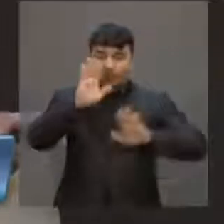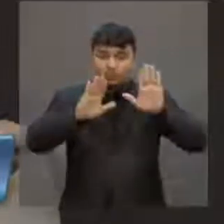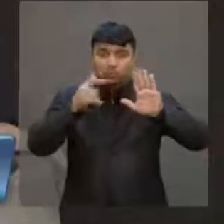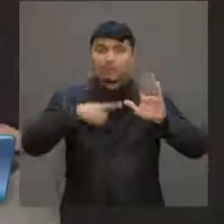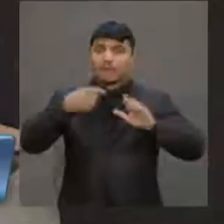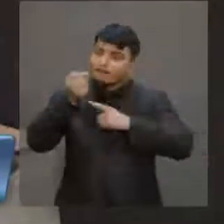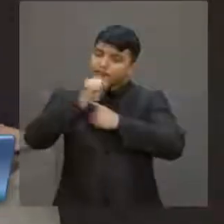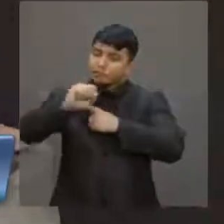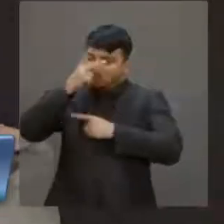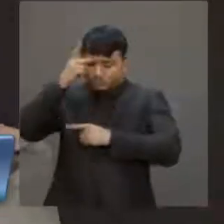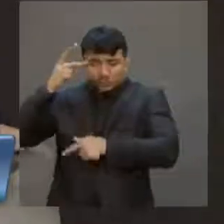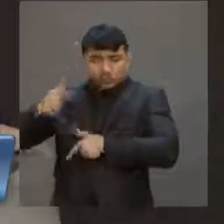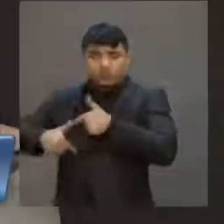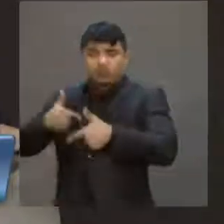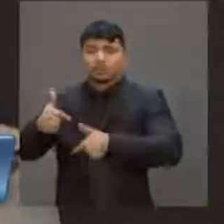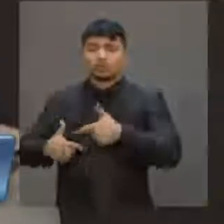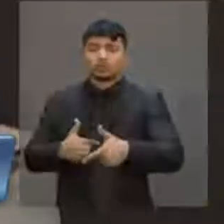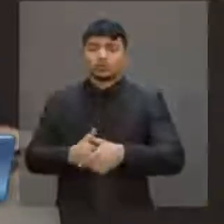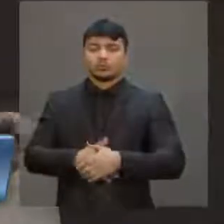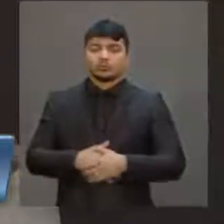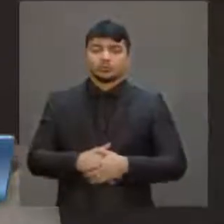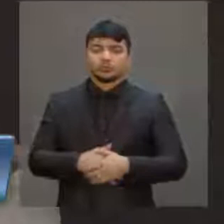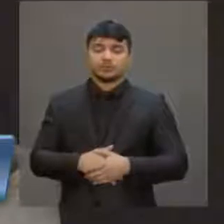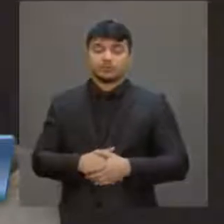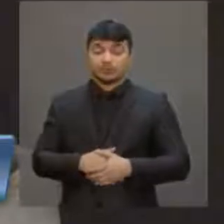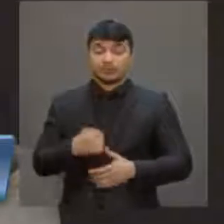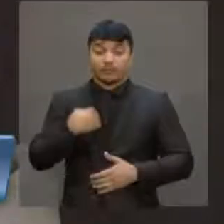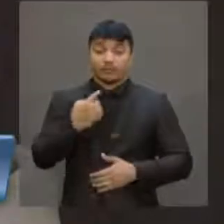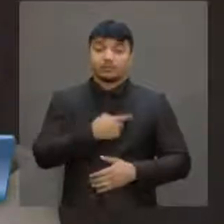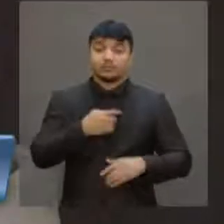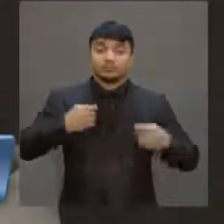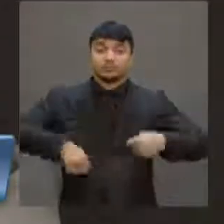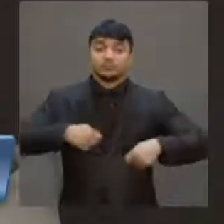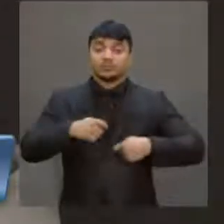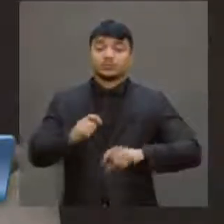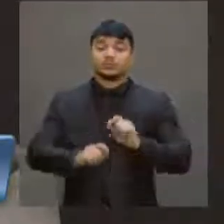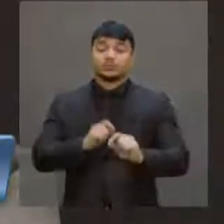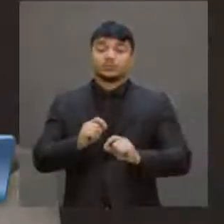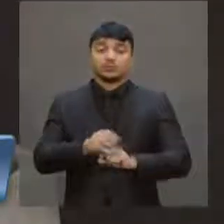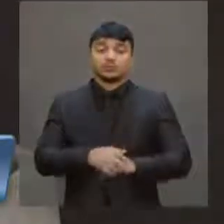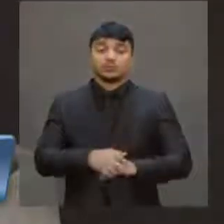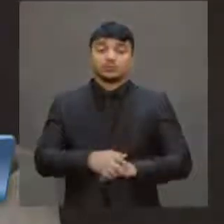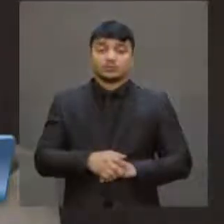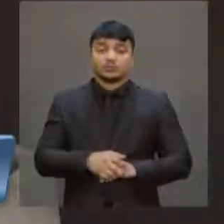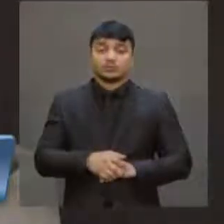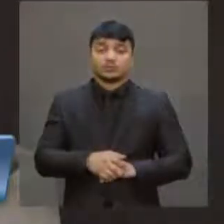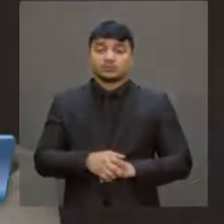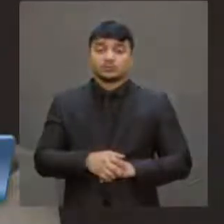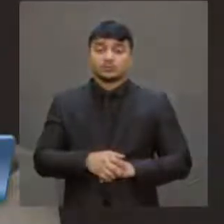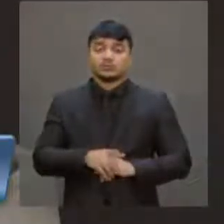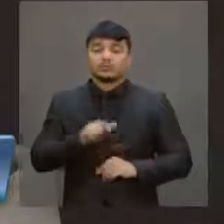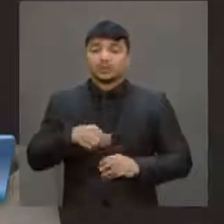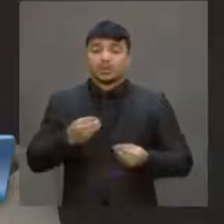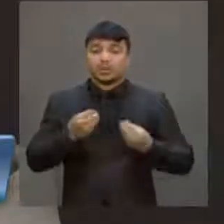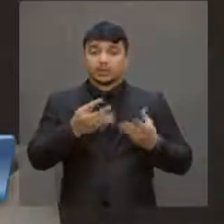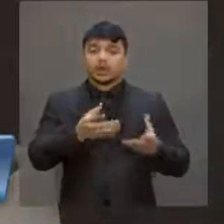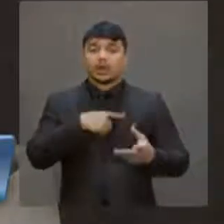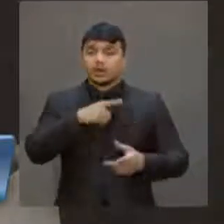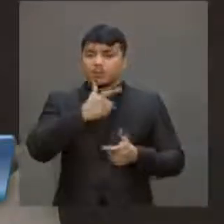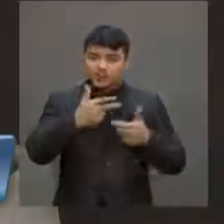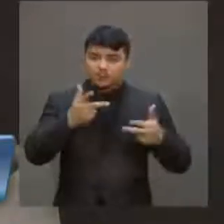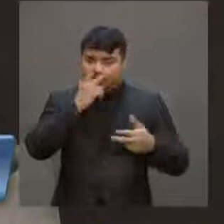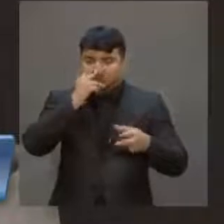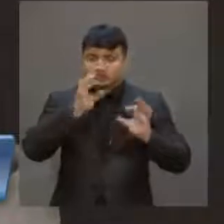não proteja o seu trabalhador e a sua trabalhadora. Nós precisamos, sobretudo, dar a batalha